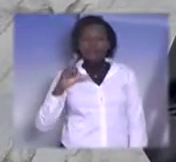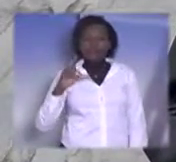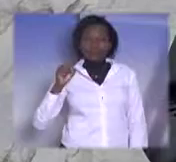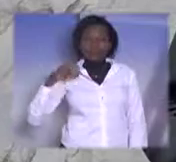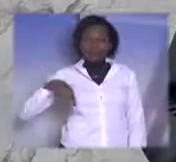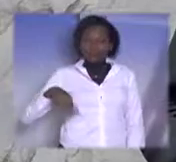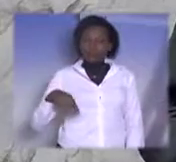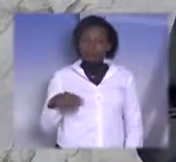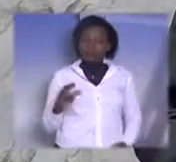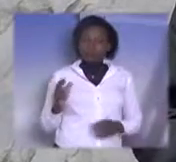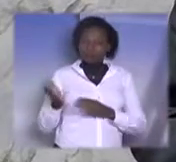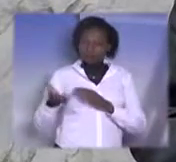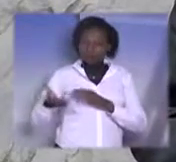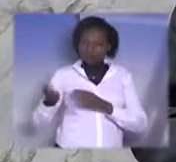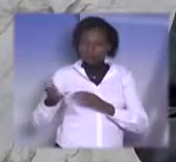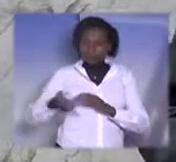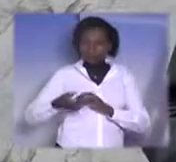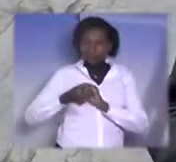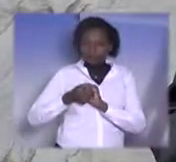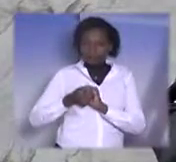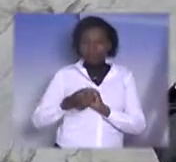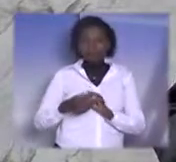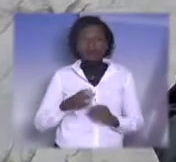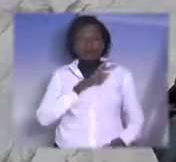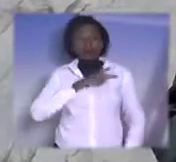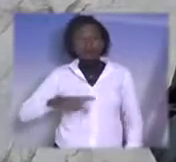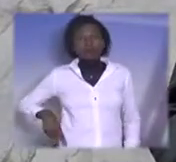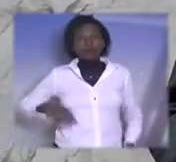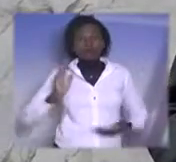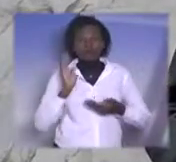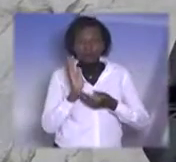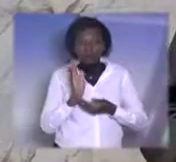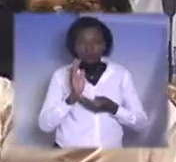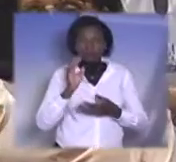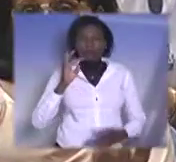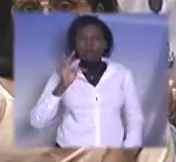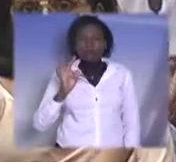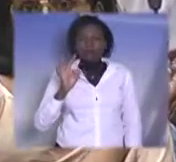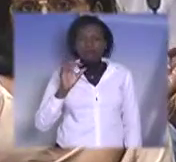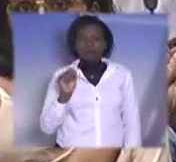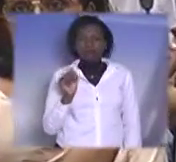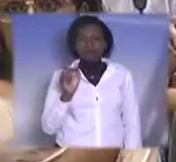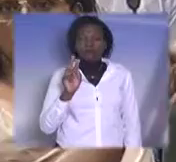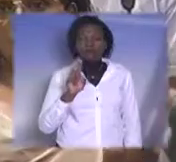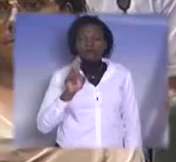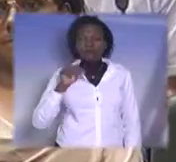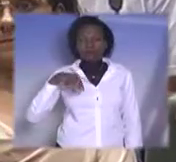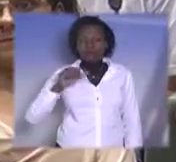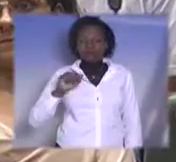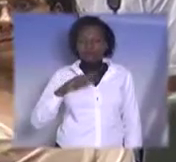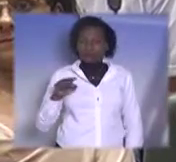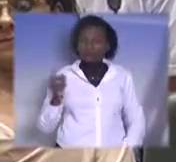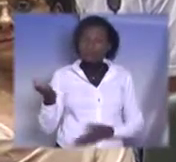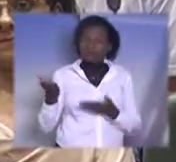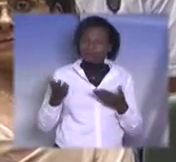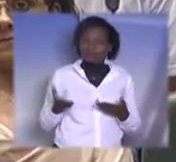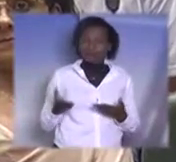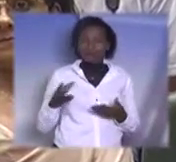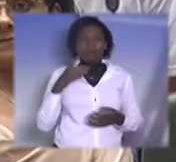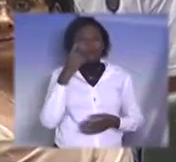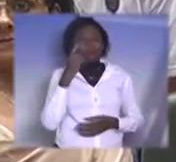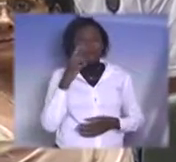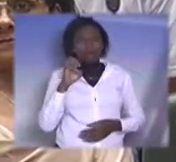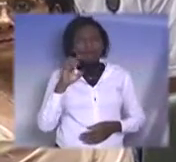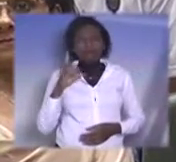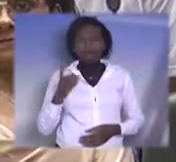Falei correto? Persiliano, presidente da Câmara de Itarumã, sejam todos bem-vindos, depois do o deputado Edi Thomas falou, eu acho que já está bem